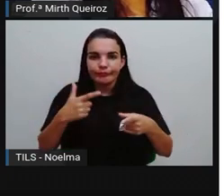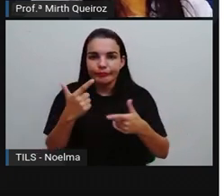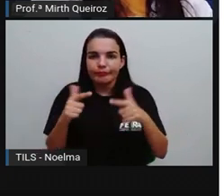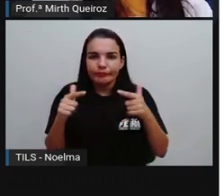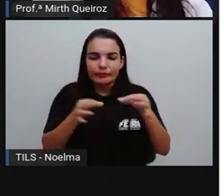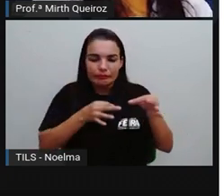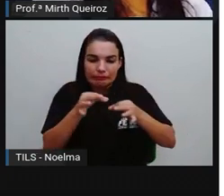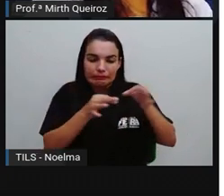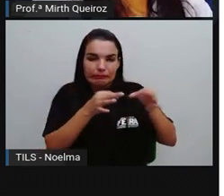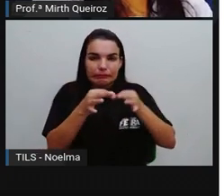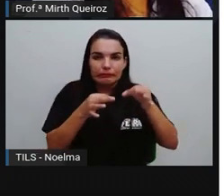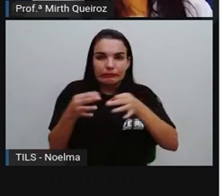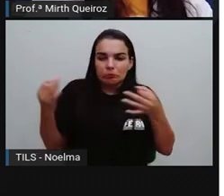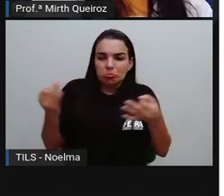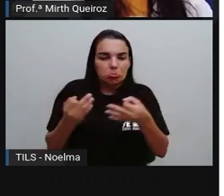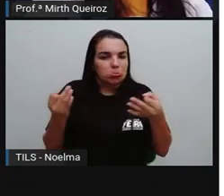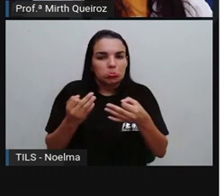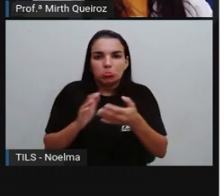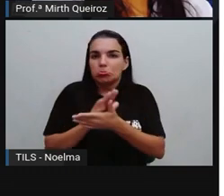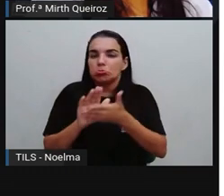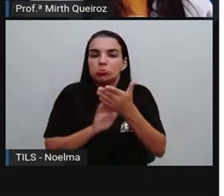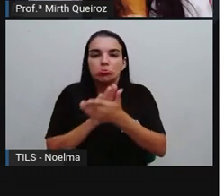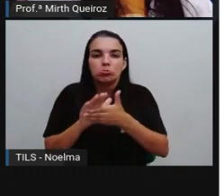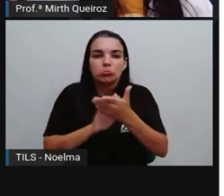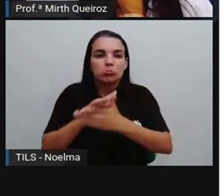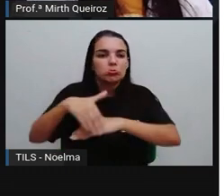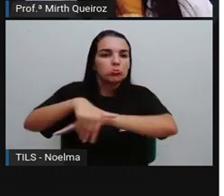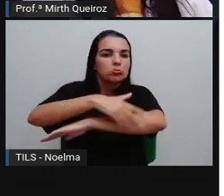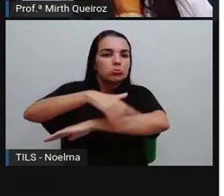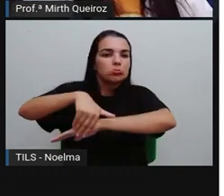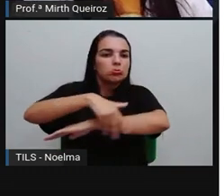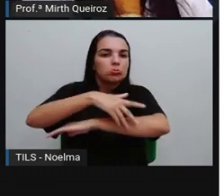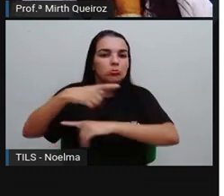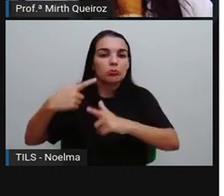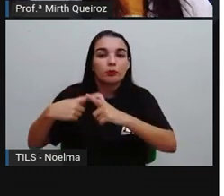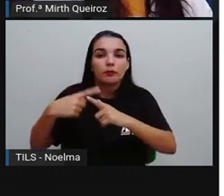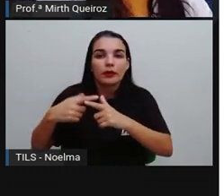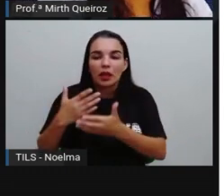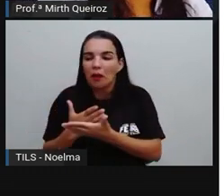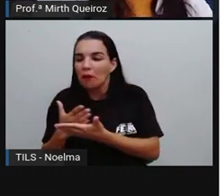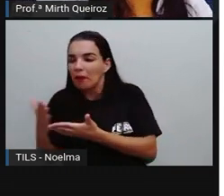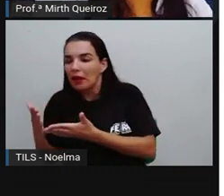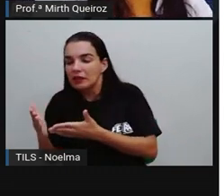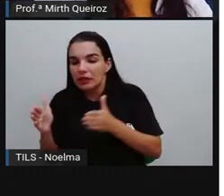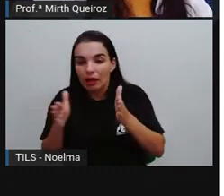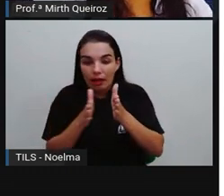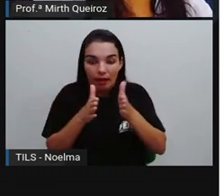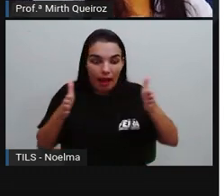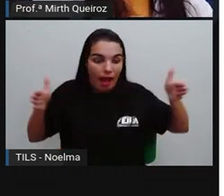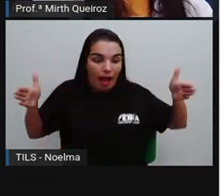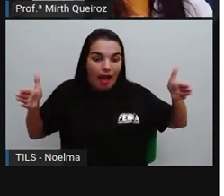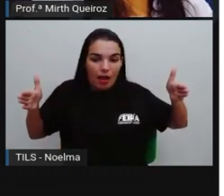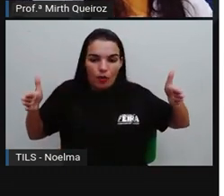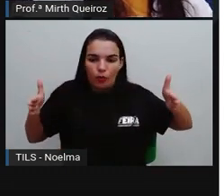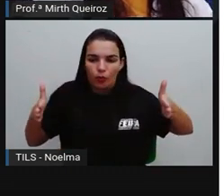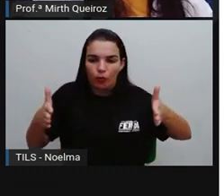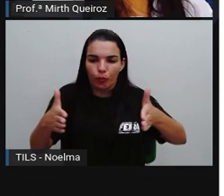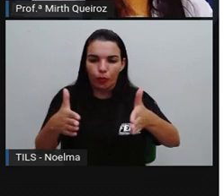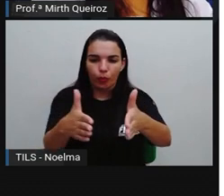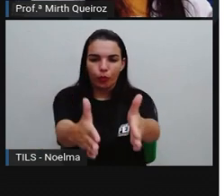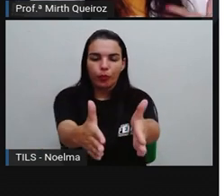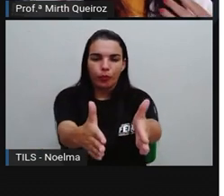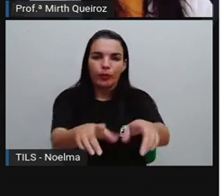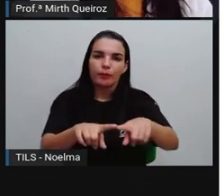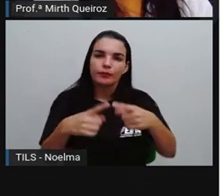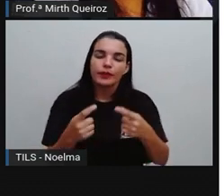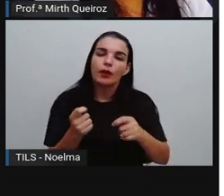questão da organização ali da rua, né? Às vezes começa larga e termina mais estreita. Por quê? Porque quando se vai,